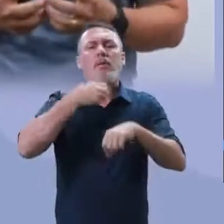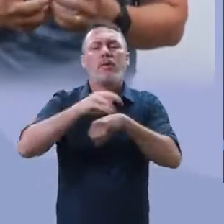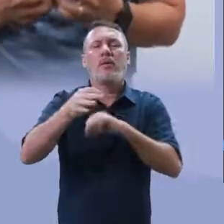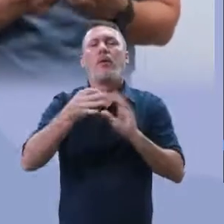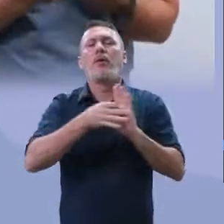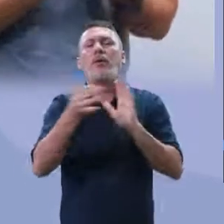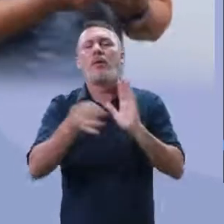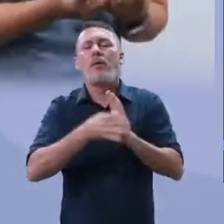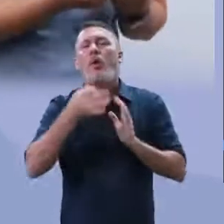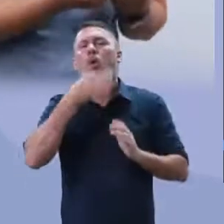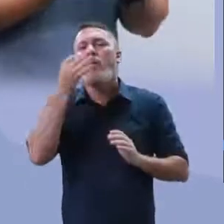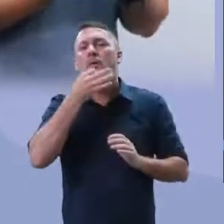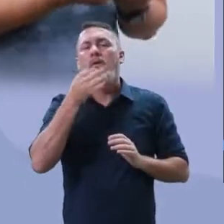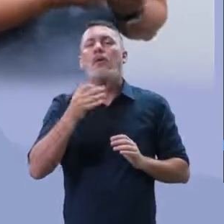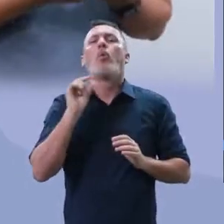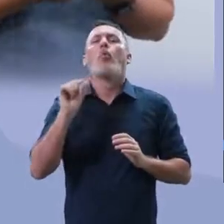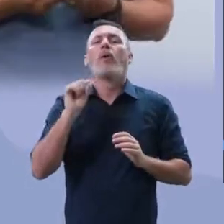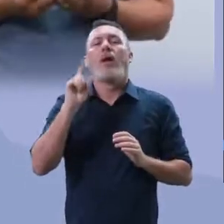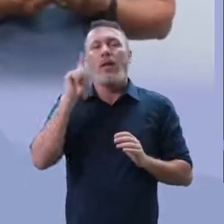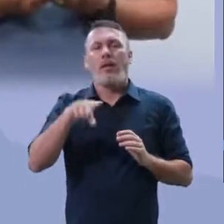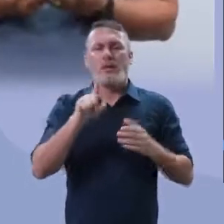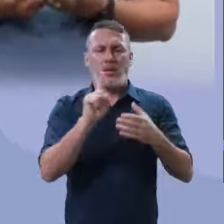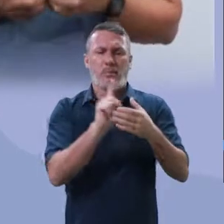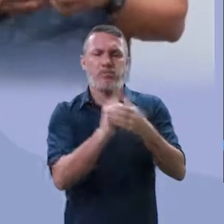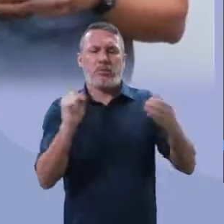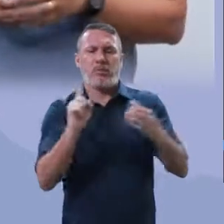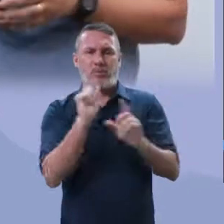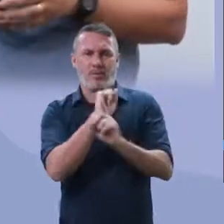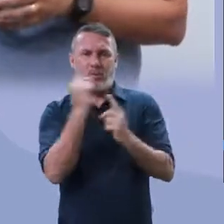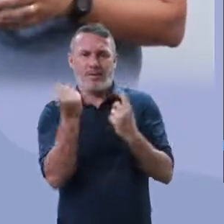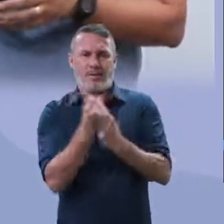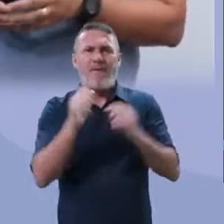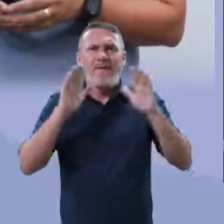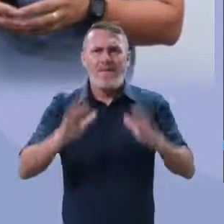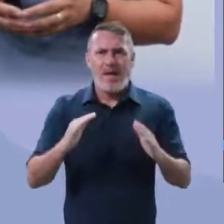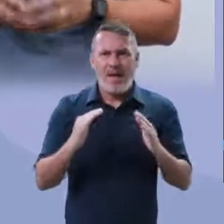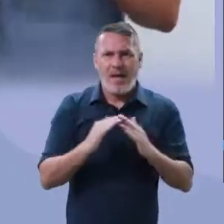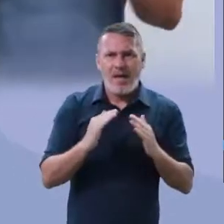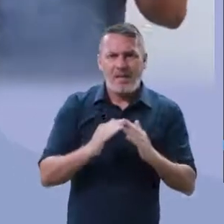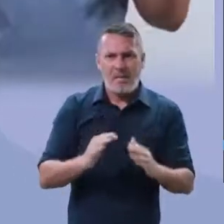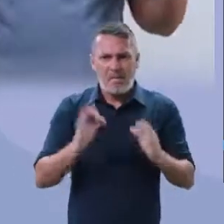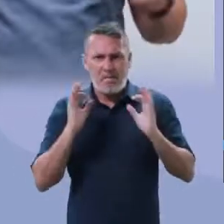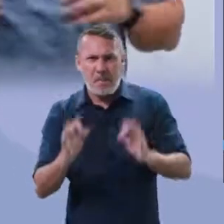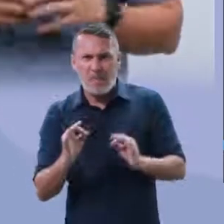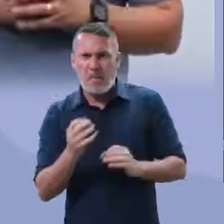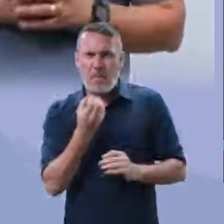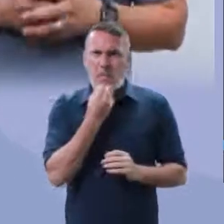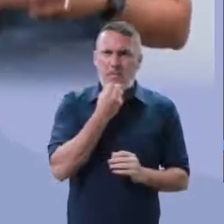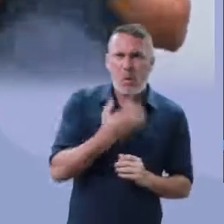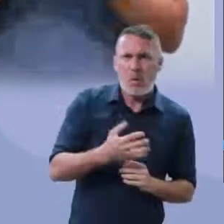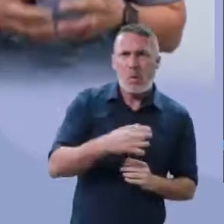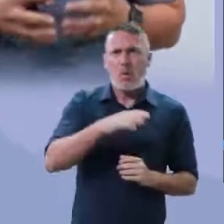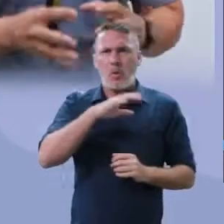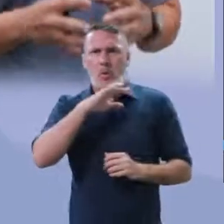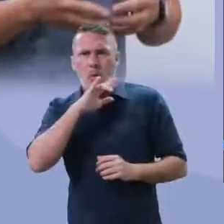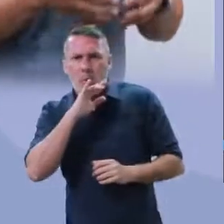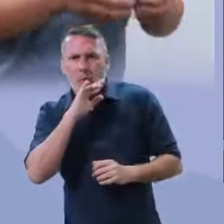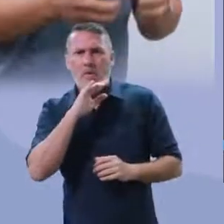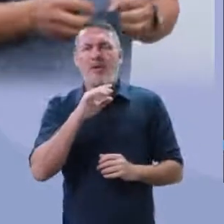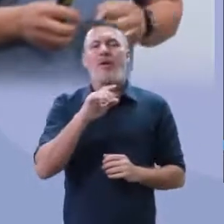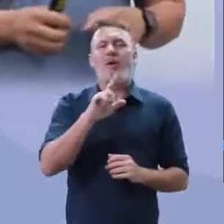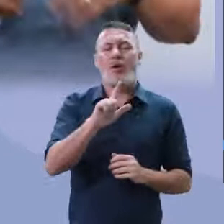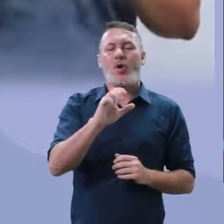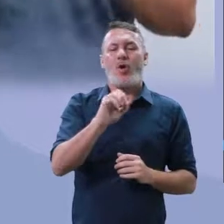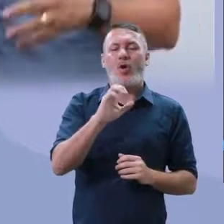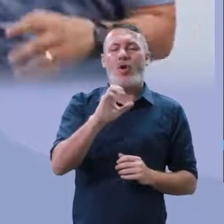resumo, é a eficácia do isolamento social. Ficar em casa, lockdown, né? Ah, professor, não aguento